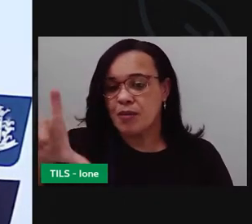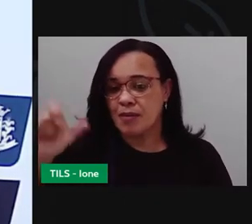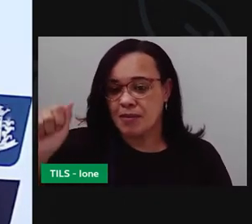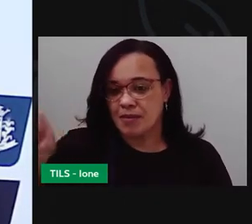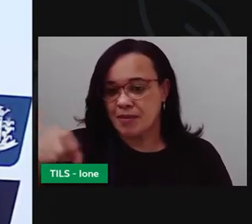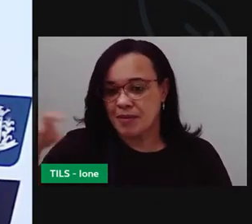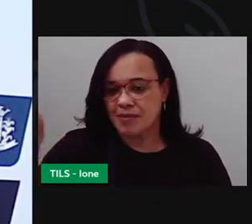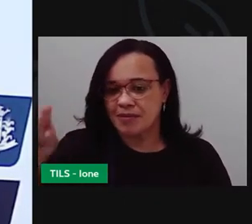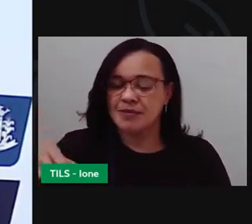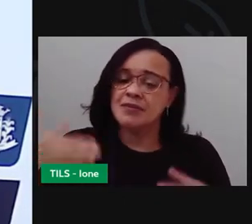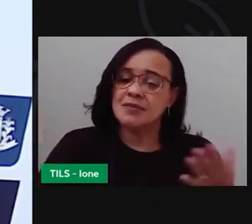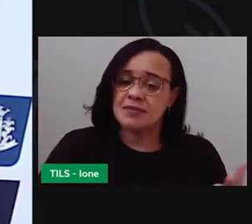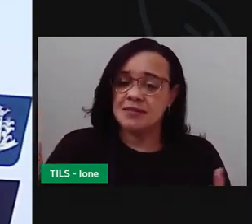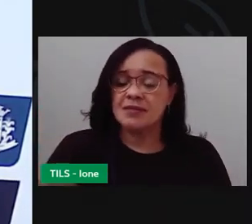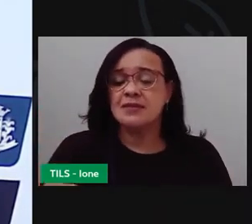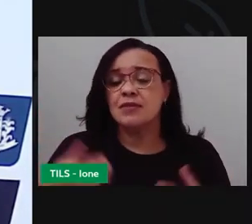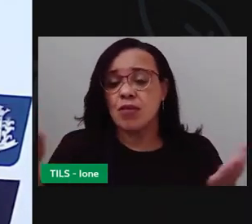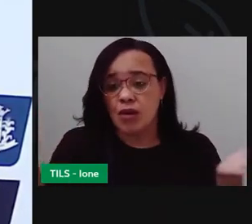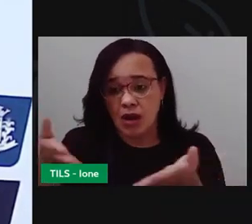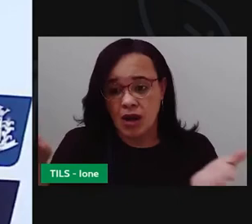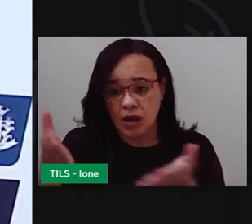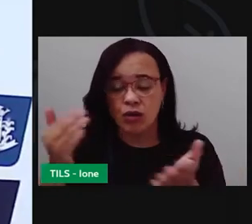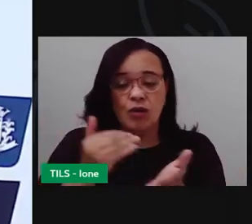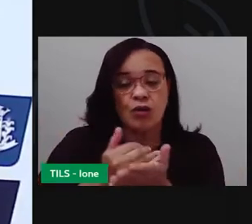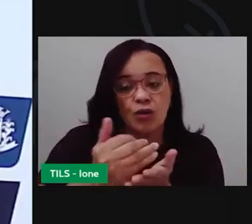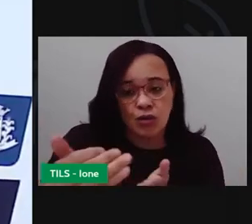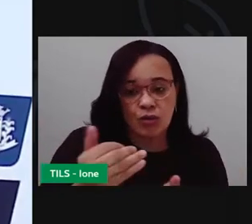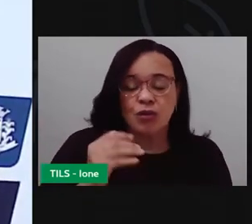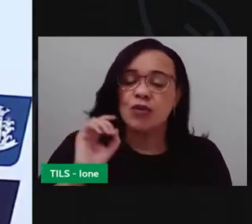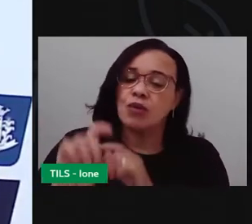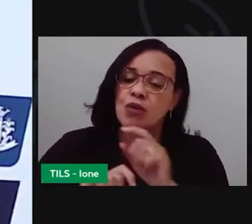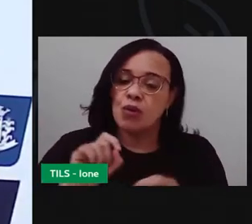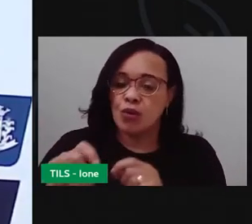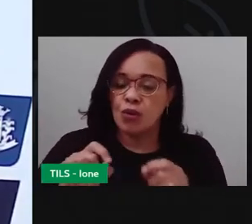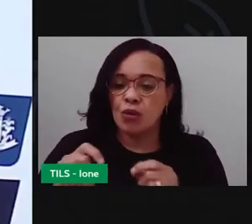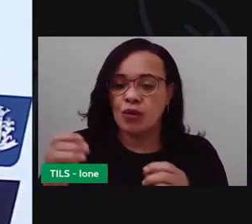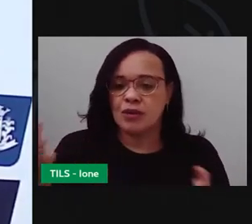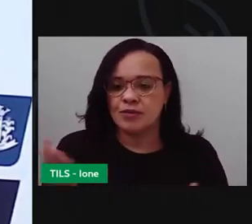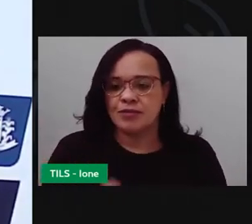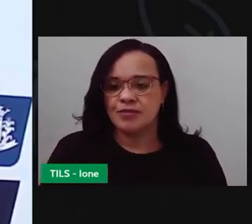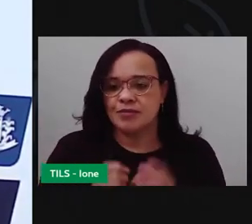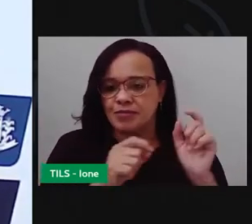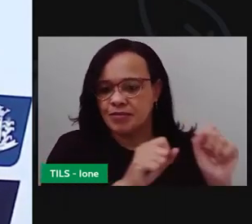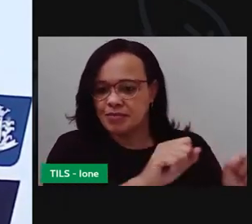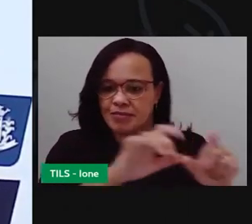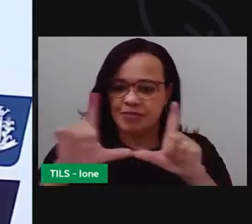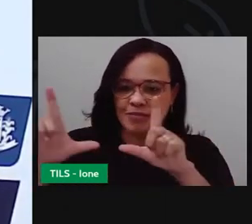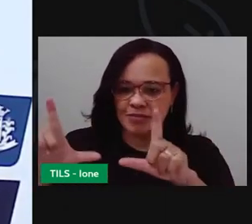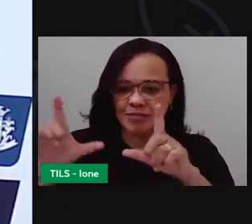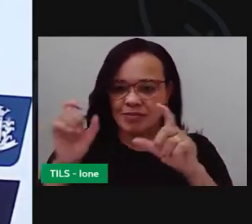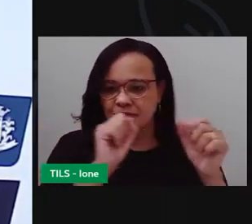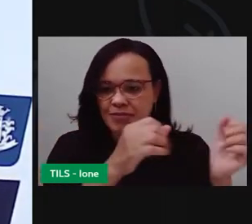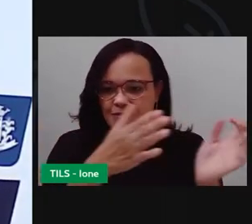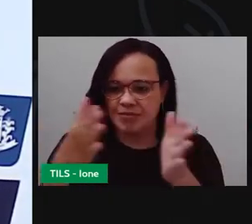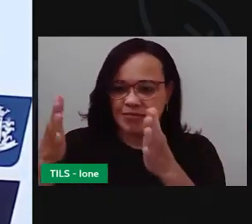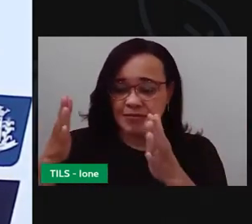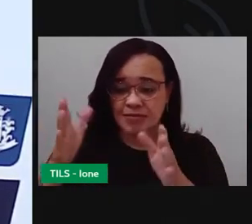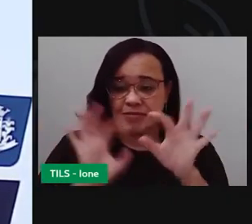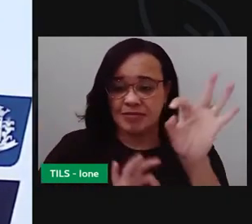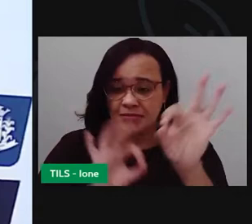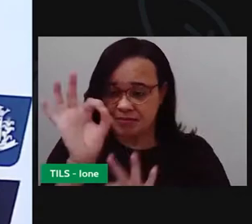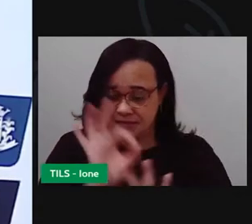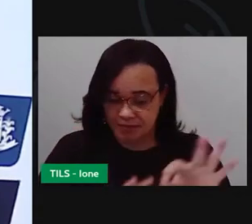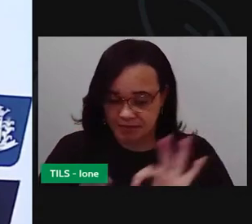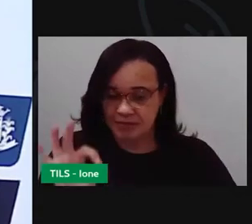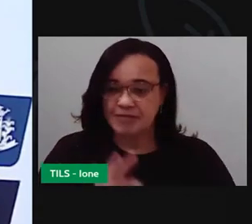Então, agora a gente vai dar início aqui, a apresentação que eu preparei para essa